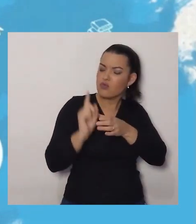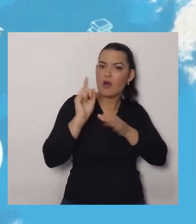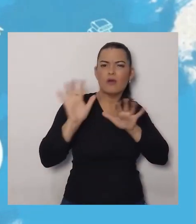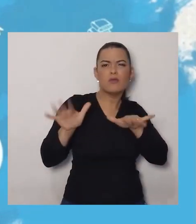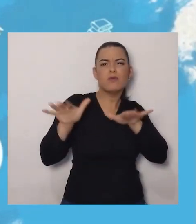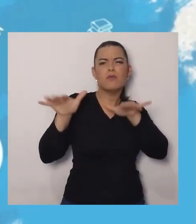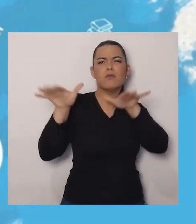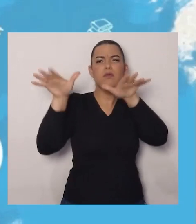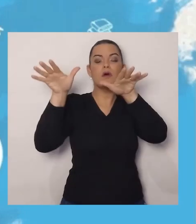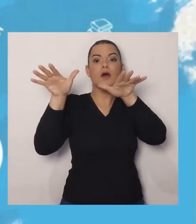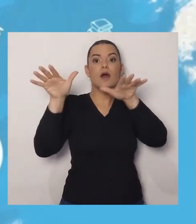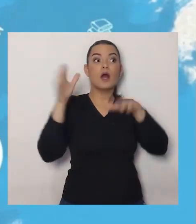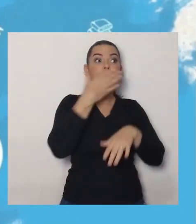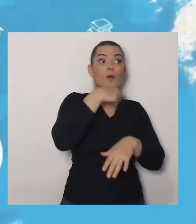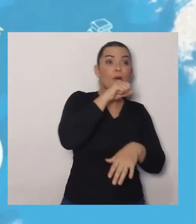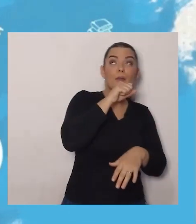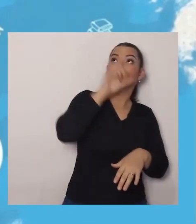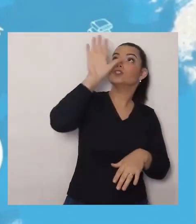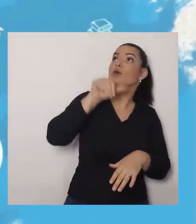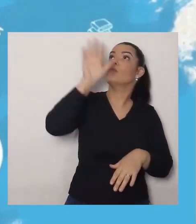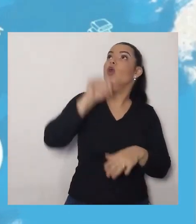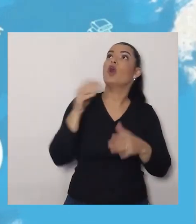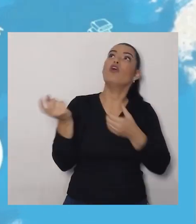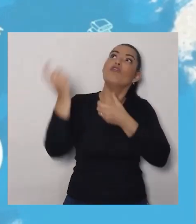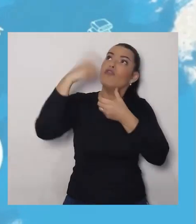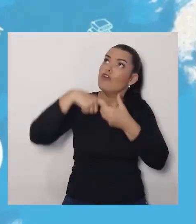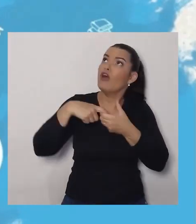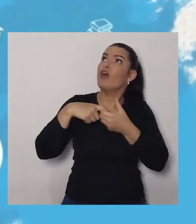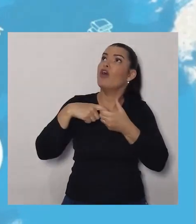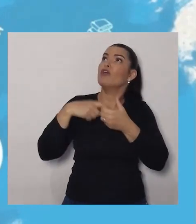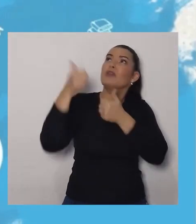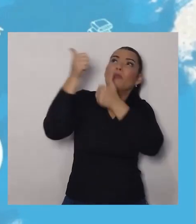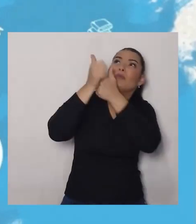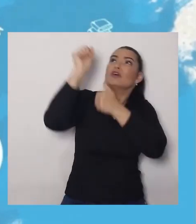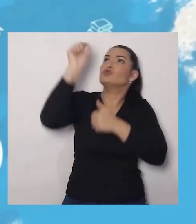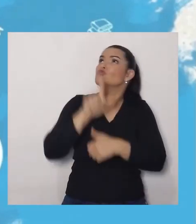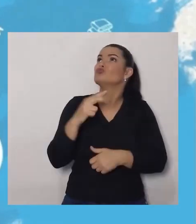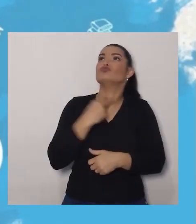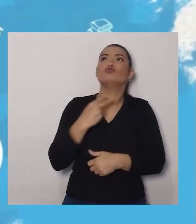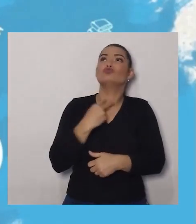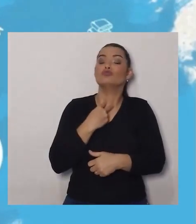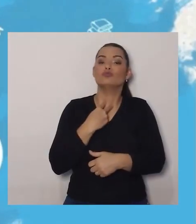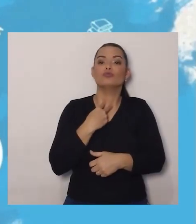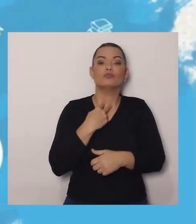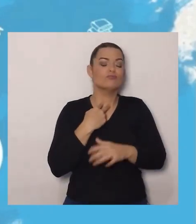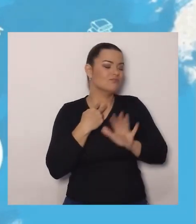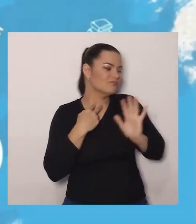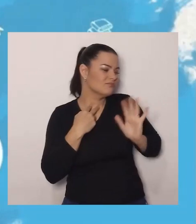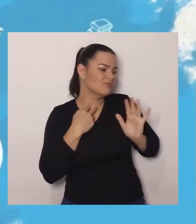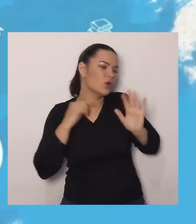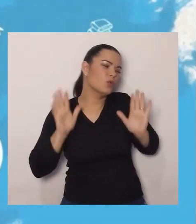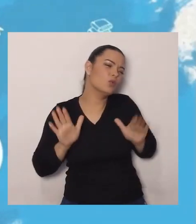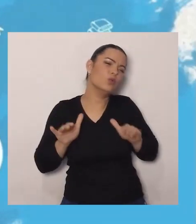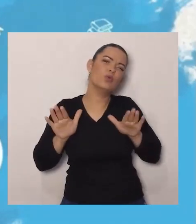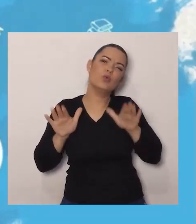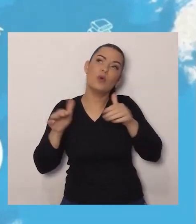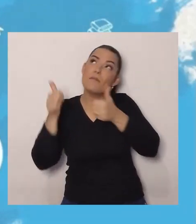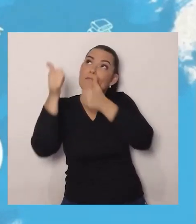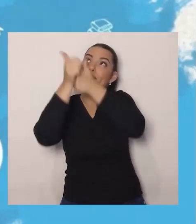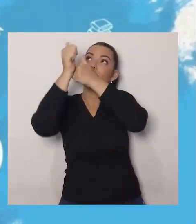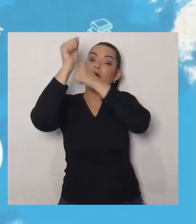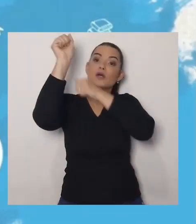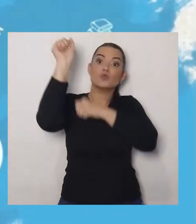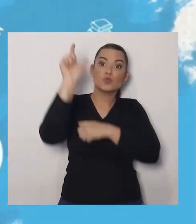Ícaro foi voando, voando, voando, voando. Quando ele chegou perto do sol, as asas derreteram.